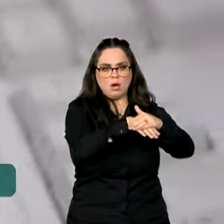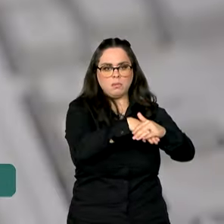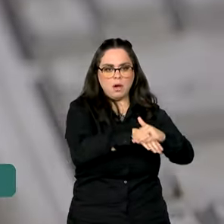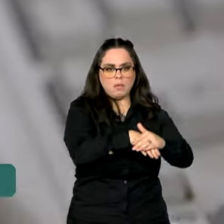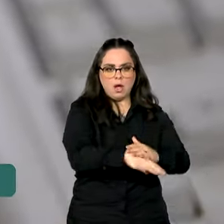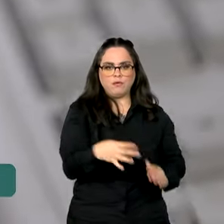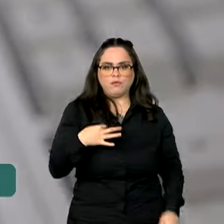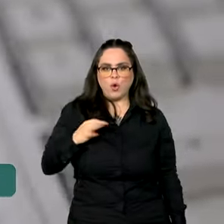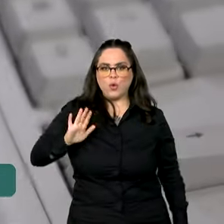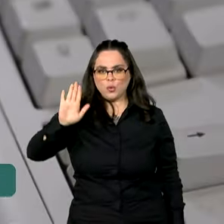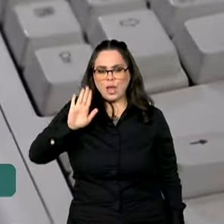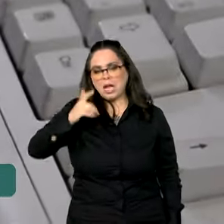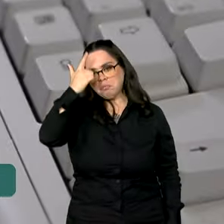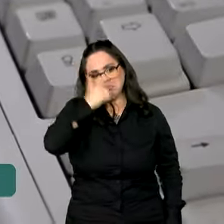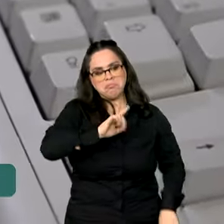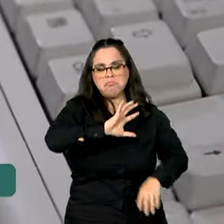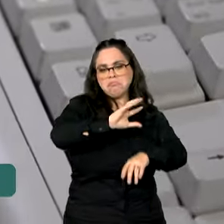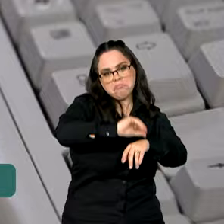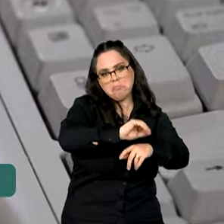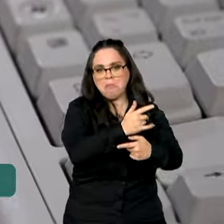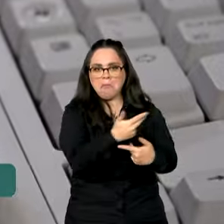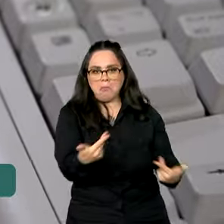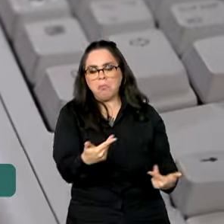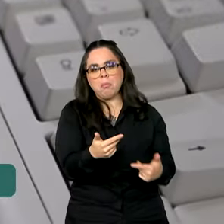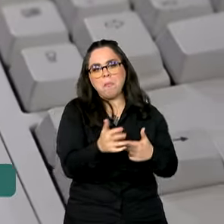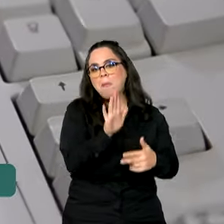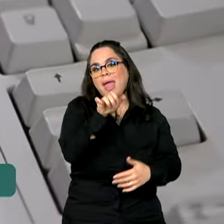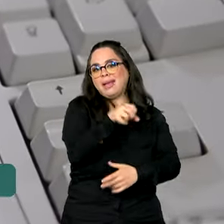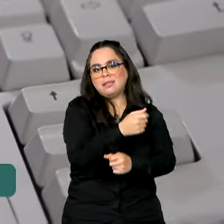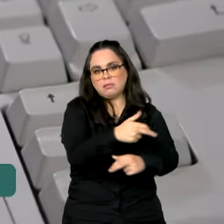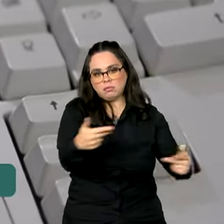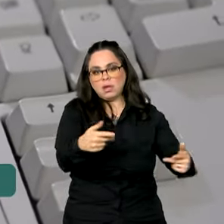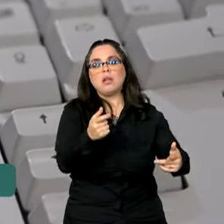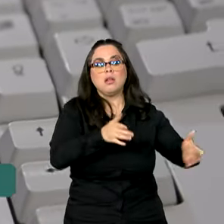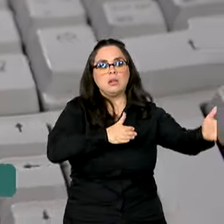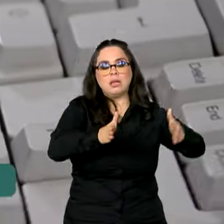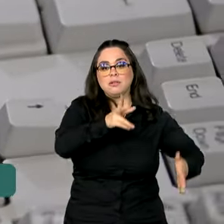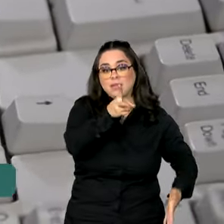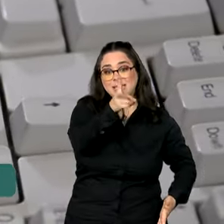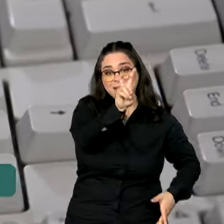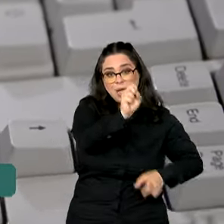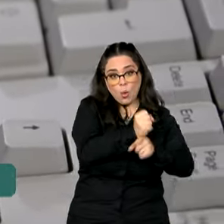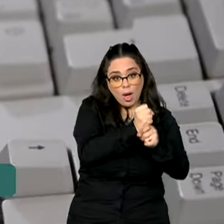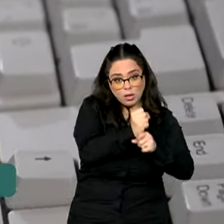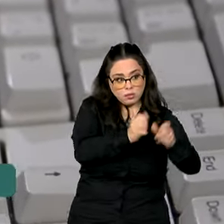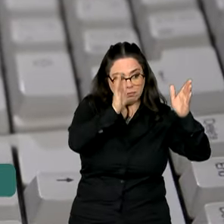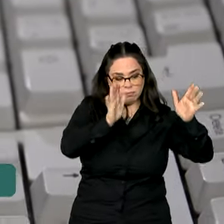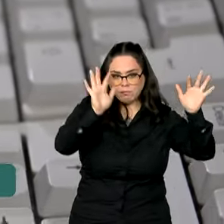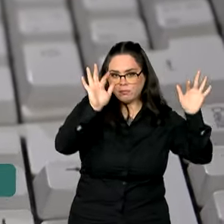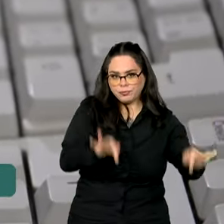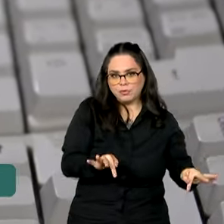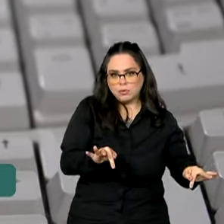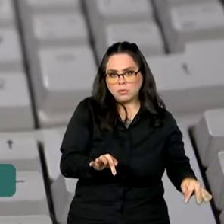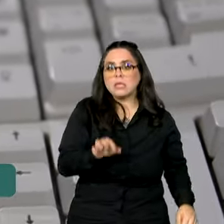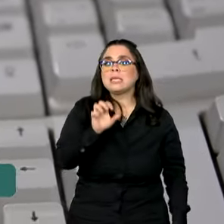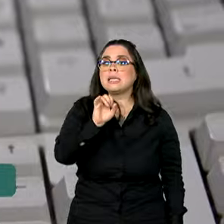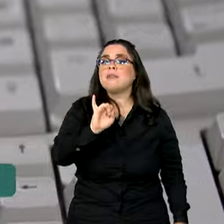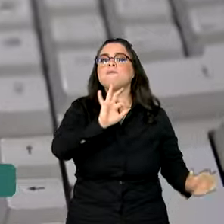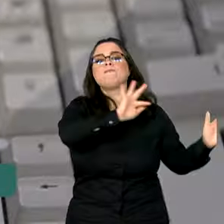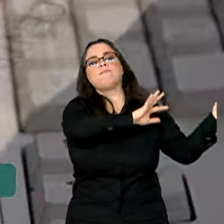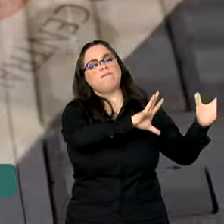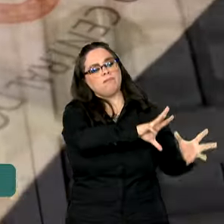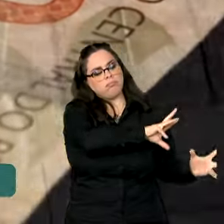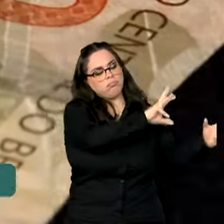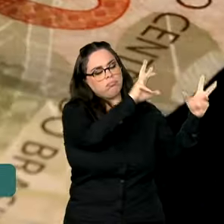e voluntário de bens de qualquer espécie extinguem-se no prazo de 25 anos. Ou seja, ao final